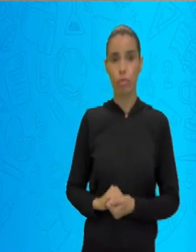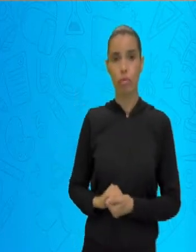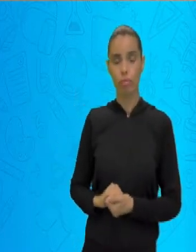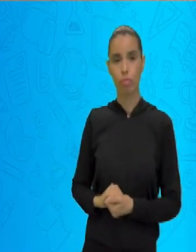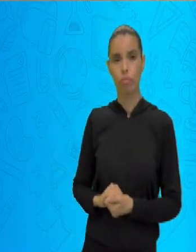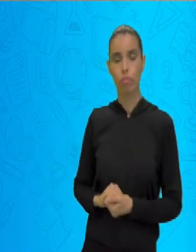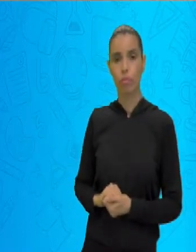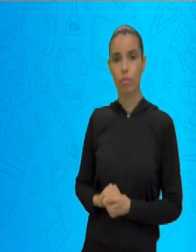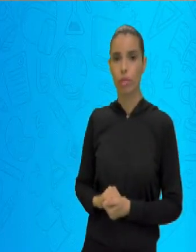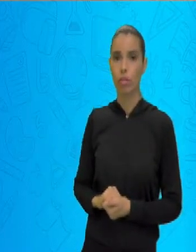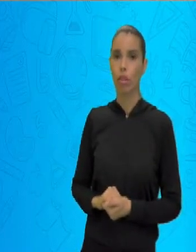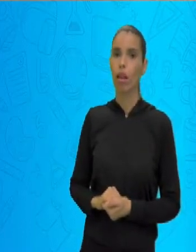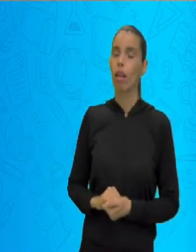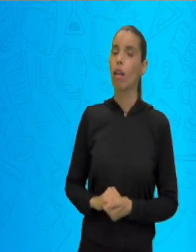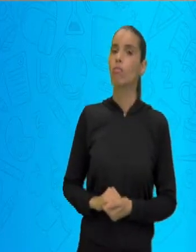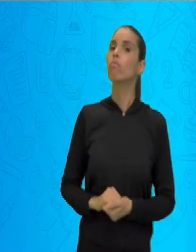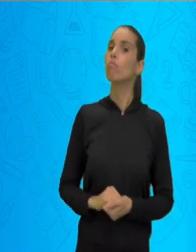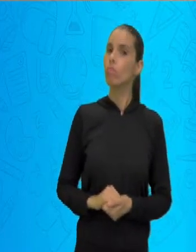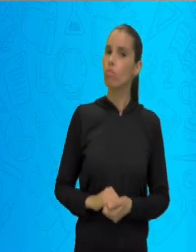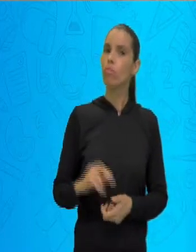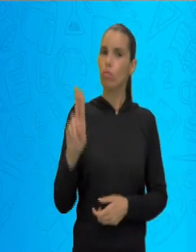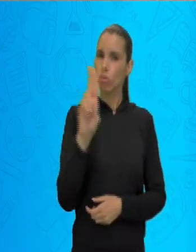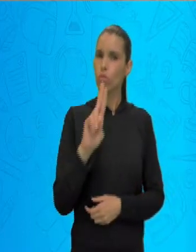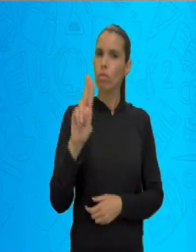utilizar essa pandemia